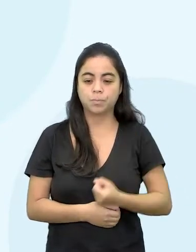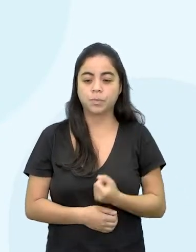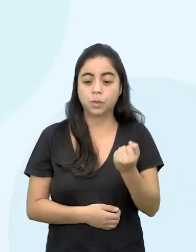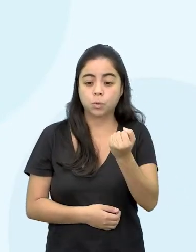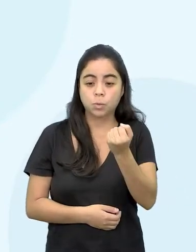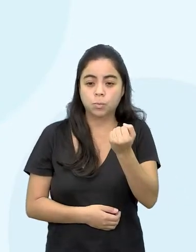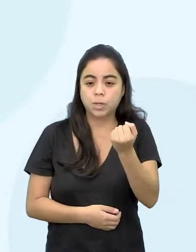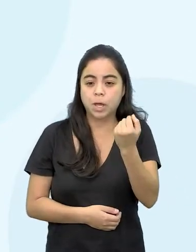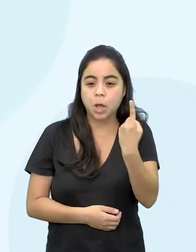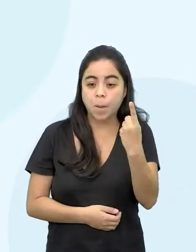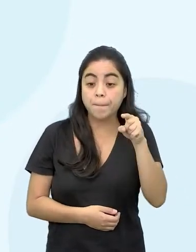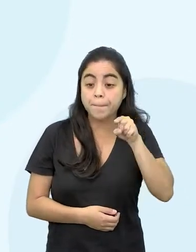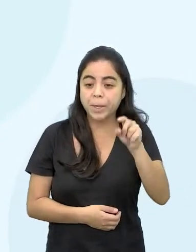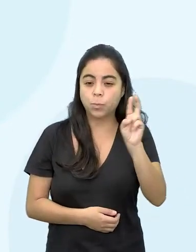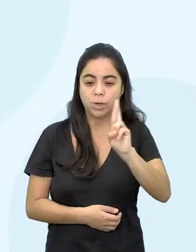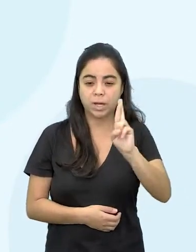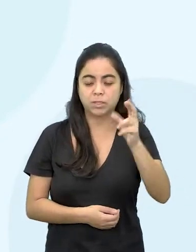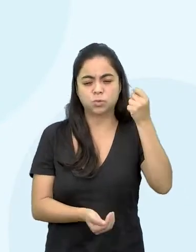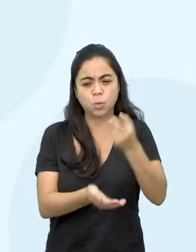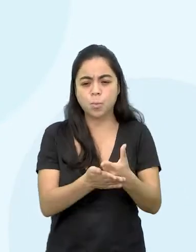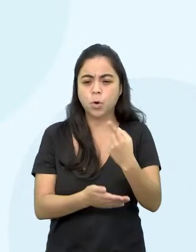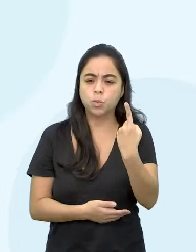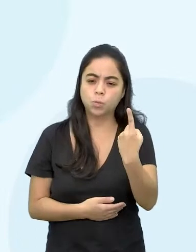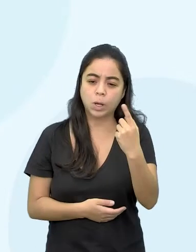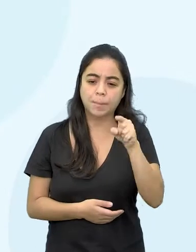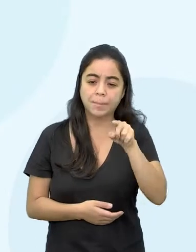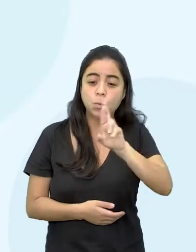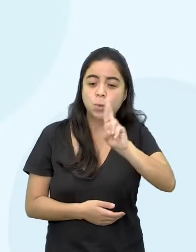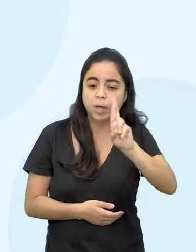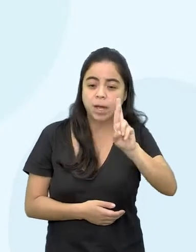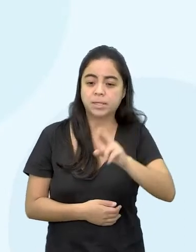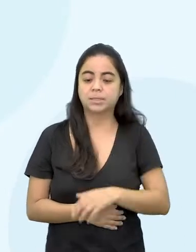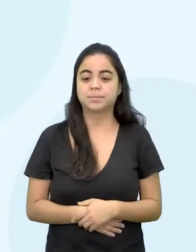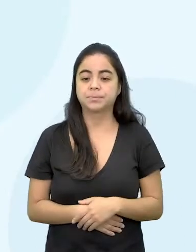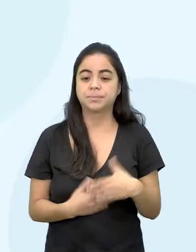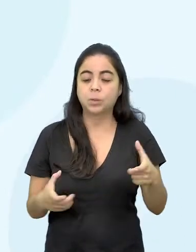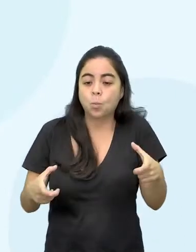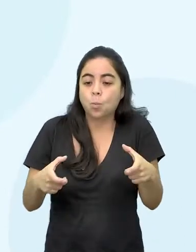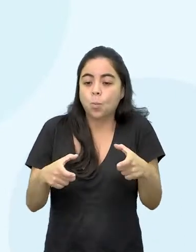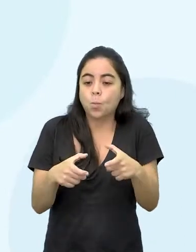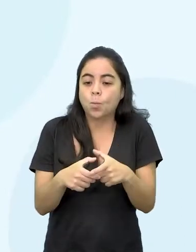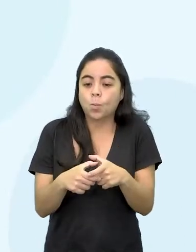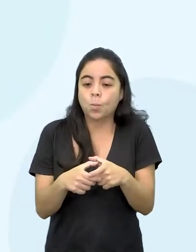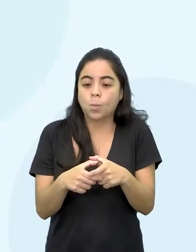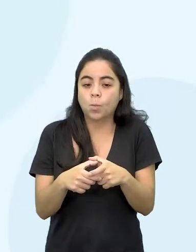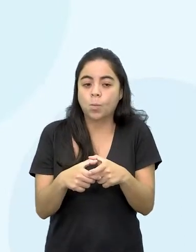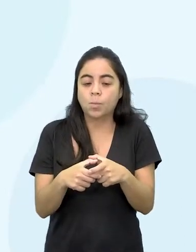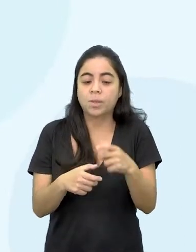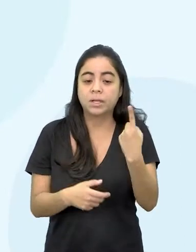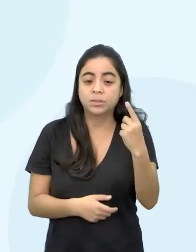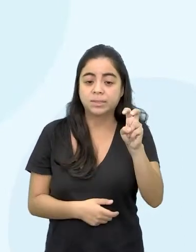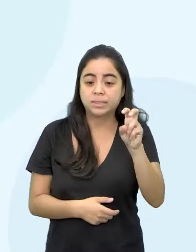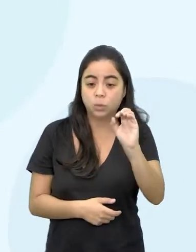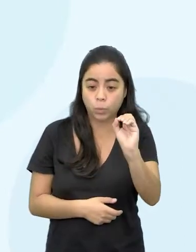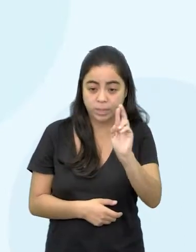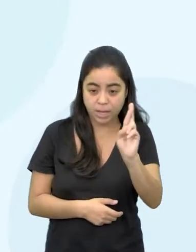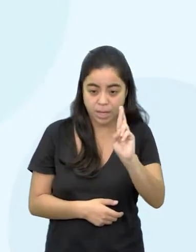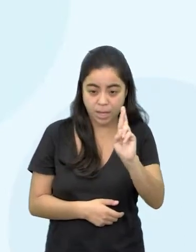Então está aqui, ela comprou R$.000 e o valor mínimo a ser pago, R 150.